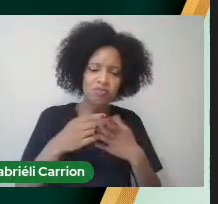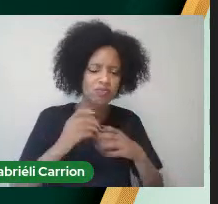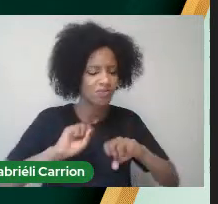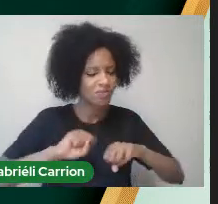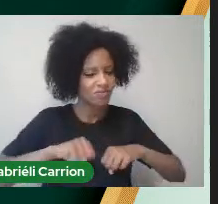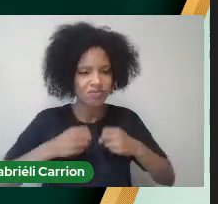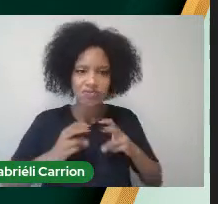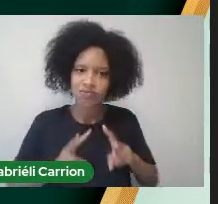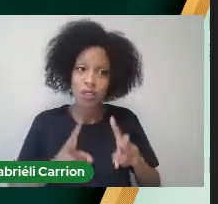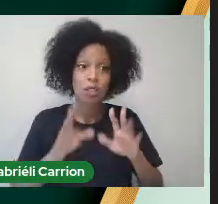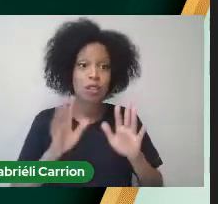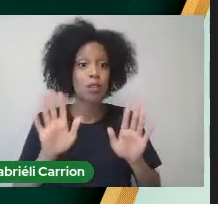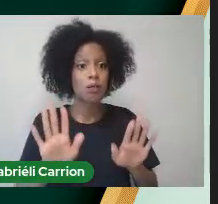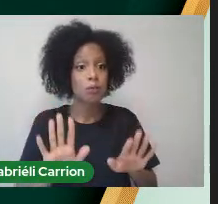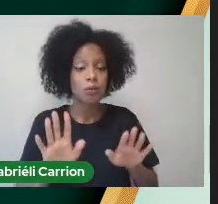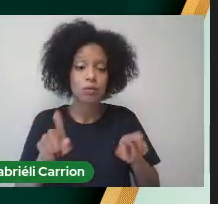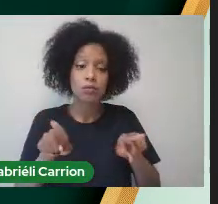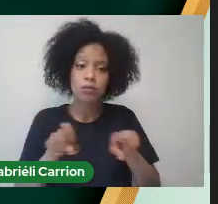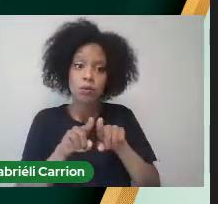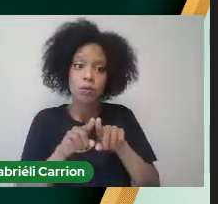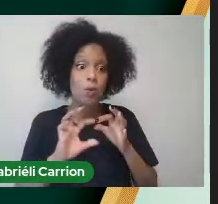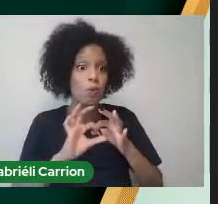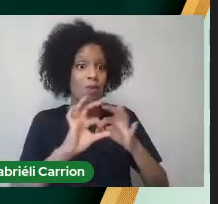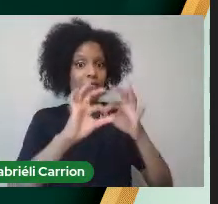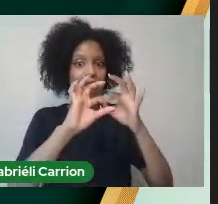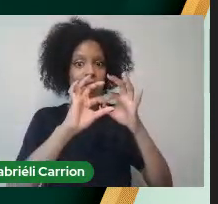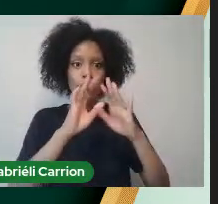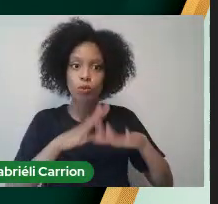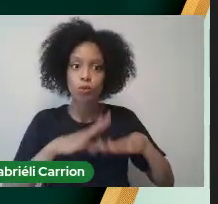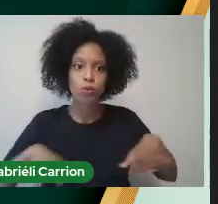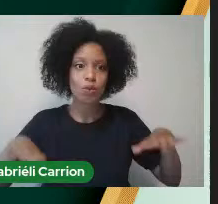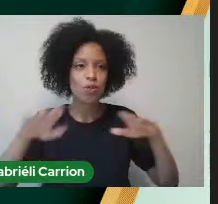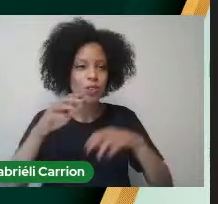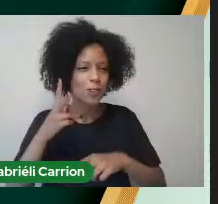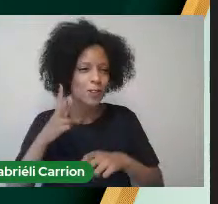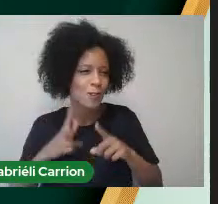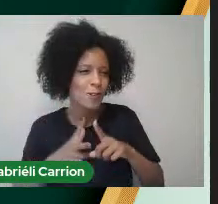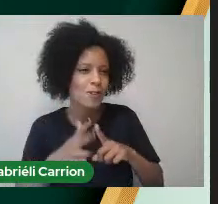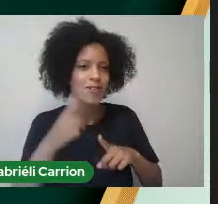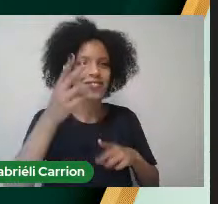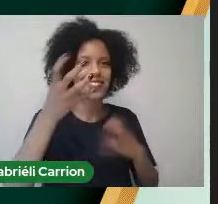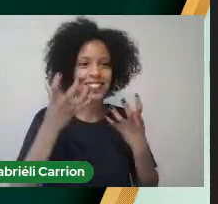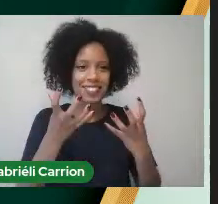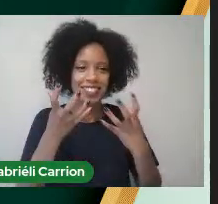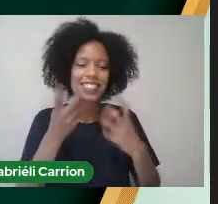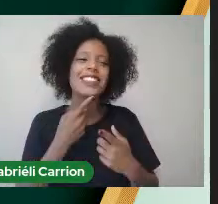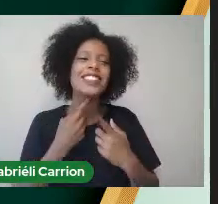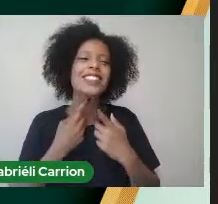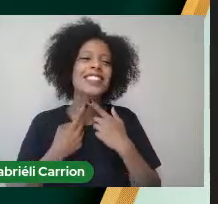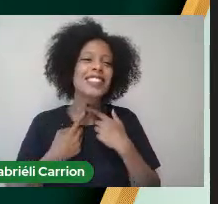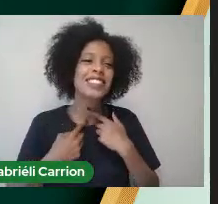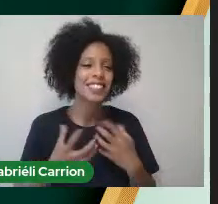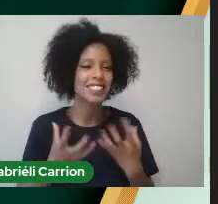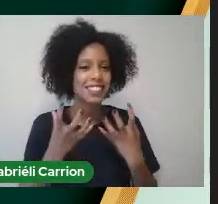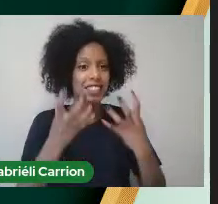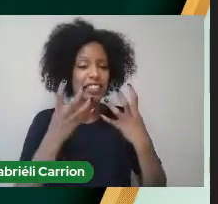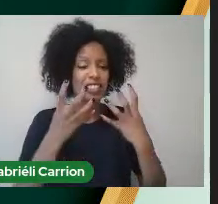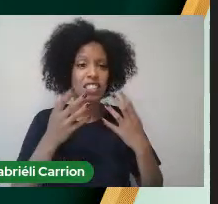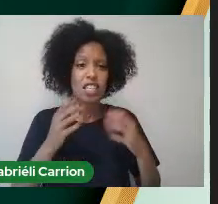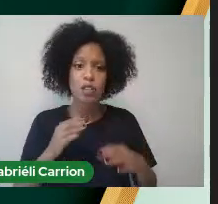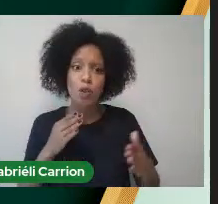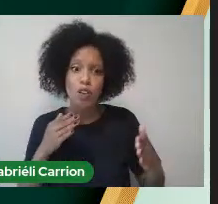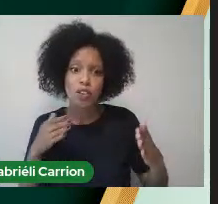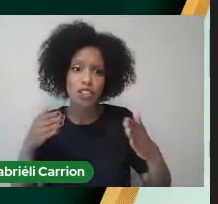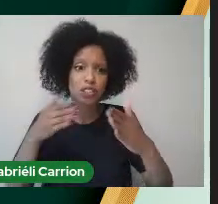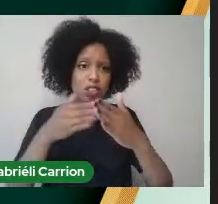união Mais vontade De vencer E com certeza Os que chegaram Até aquele momento Não